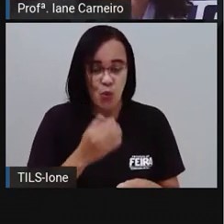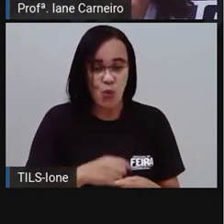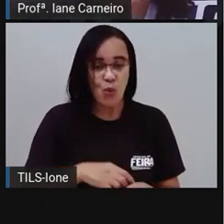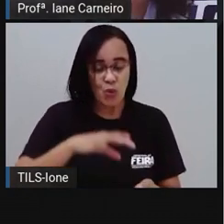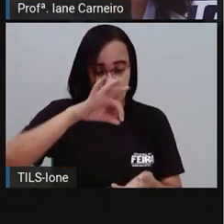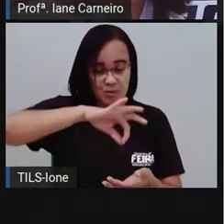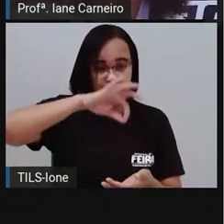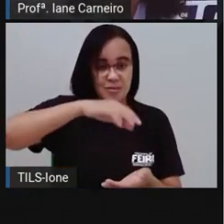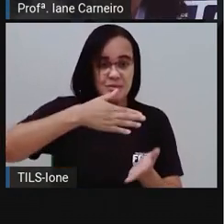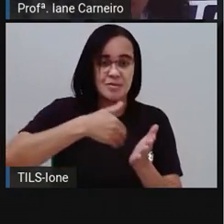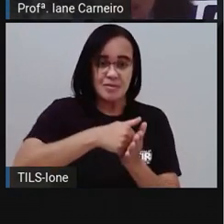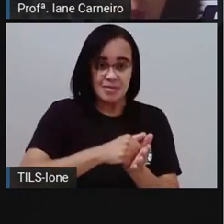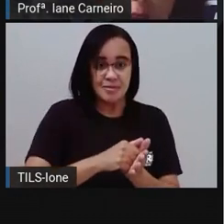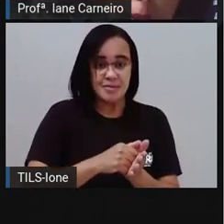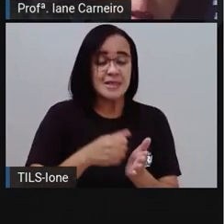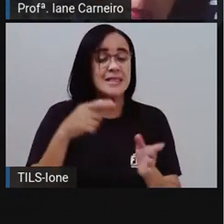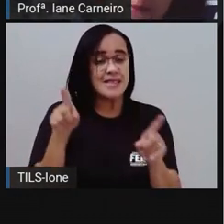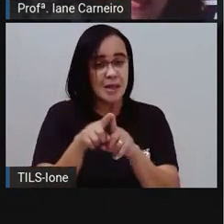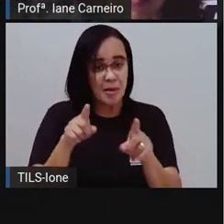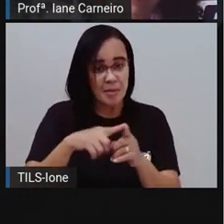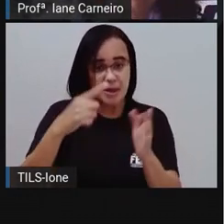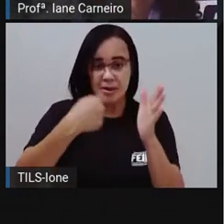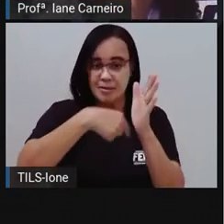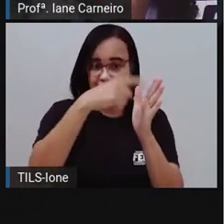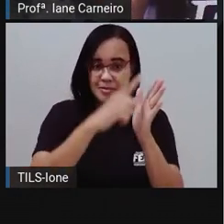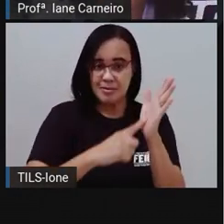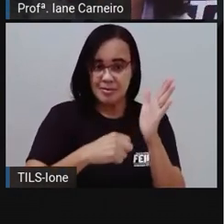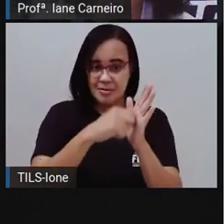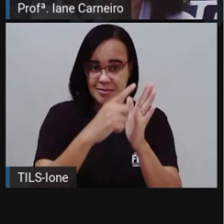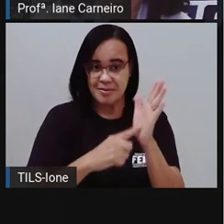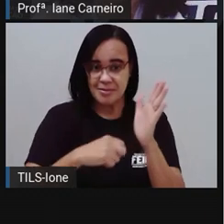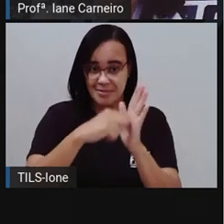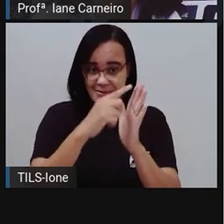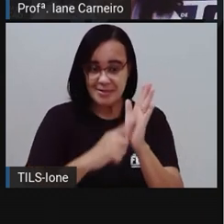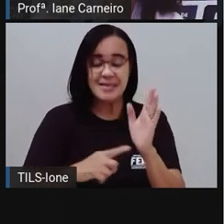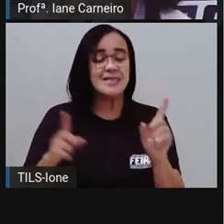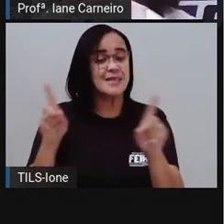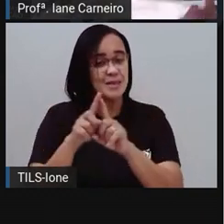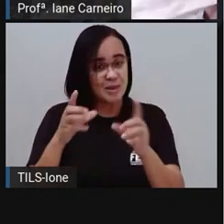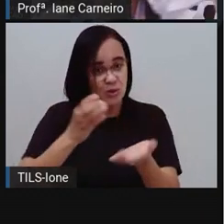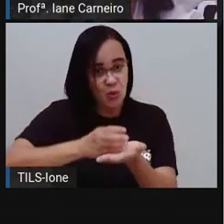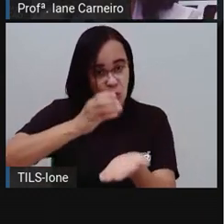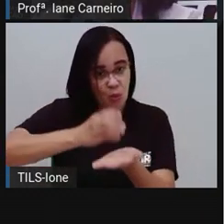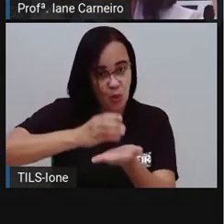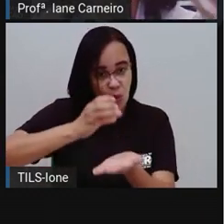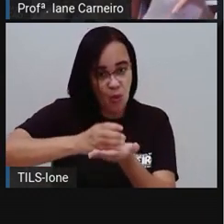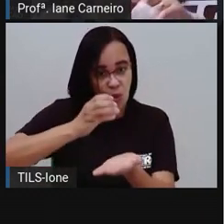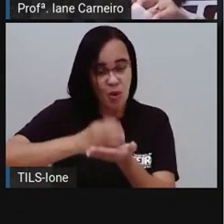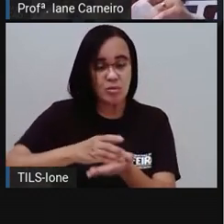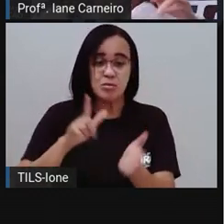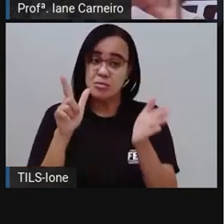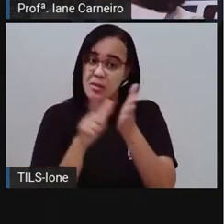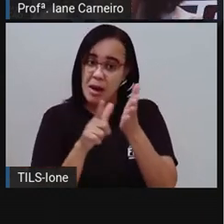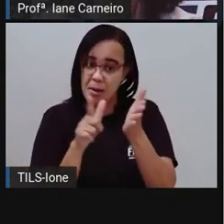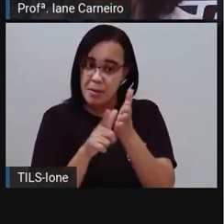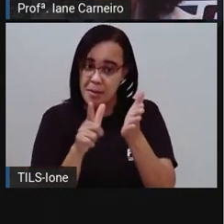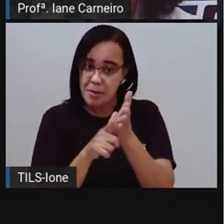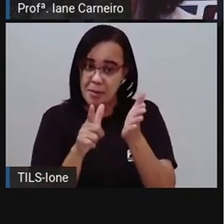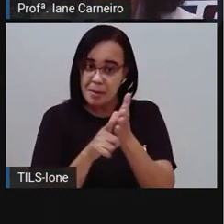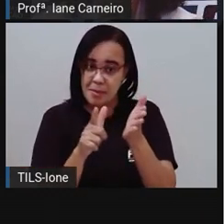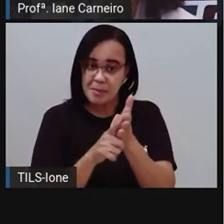né? O copo. Se você puder também, ó, pega aí, tá perto, deixa perto de você um pedacinho de papel higiênico, papel